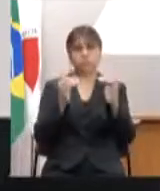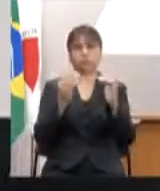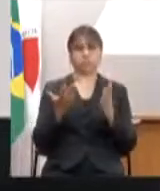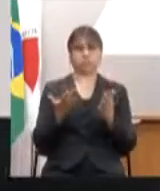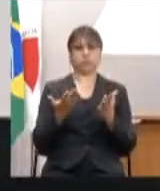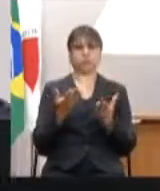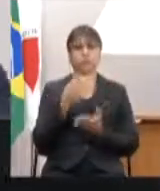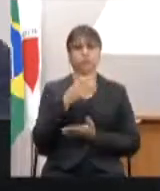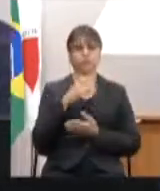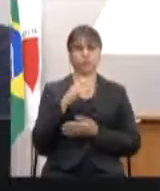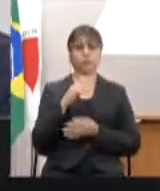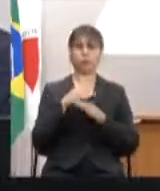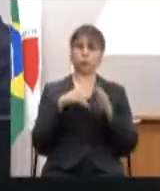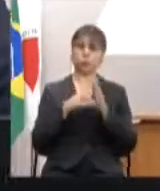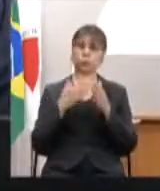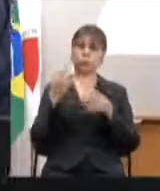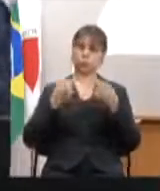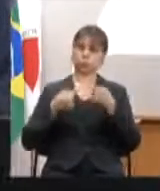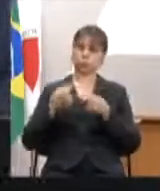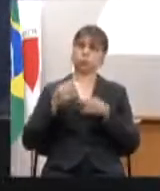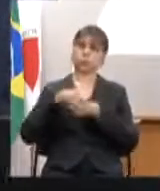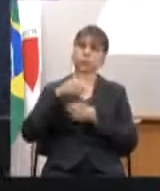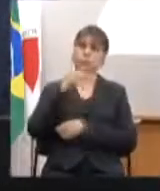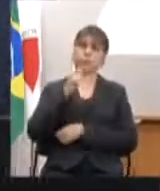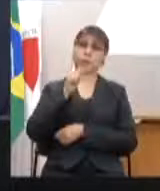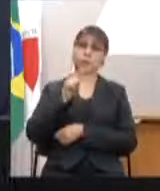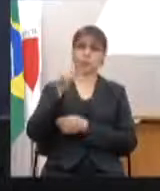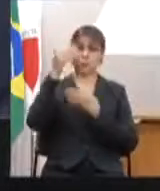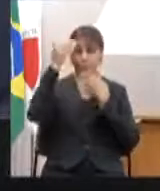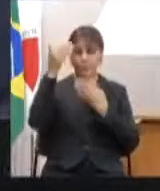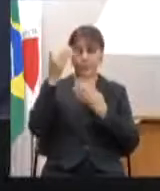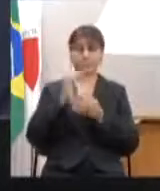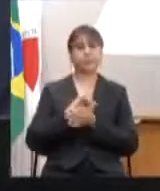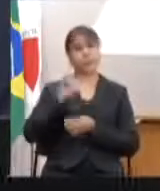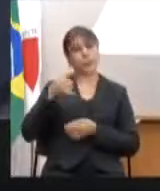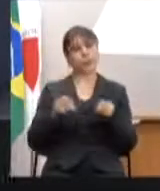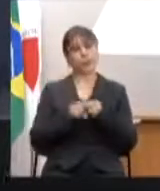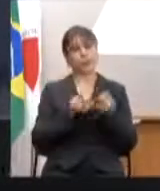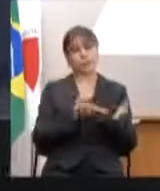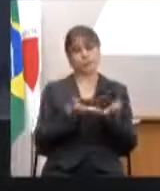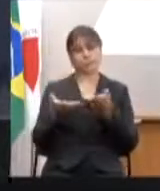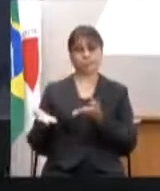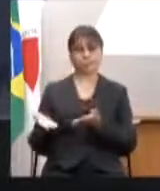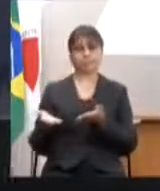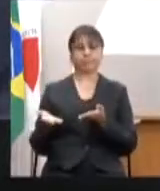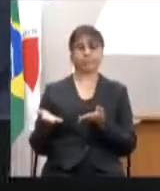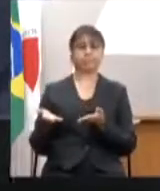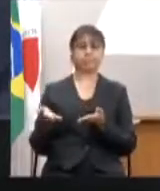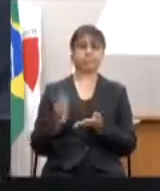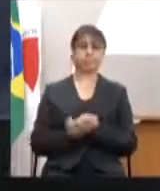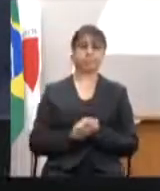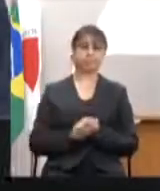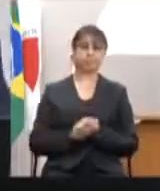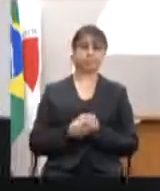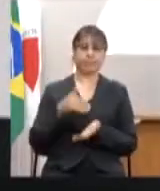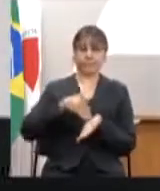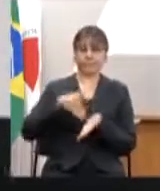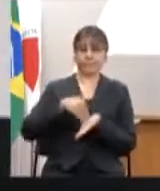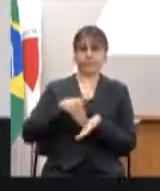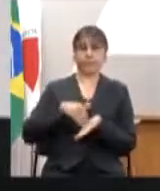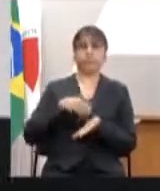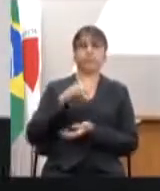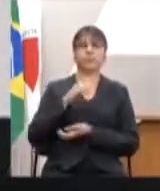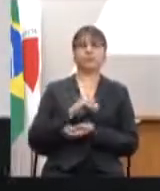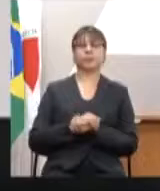questão do PPAG. Muito obrigado. E eu já aproveito e passo a fala agora para o secretário